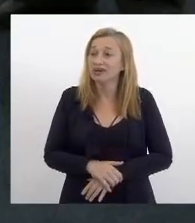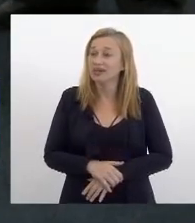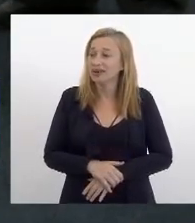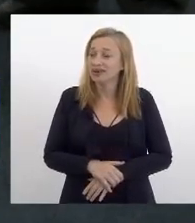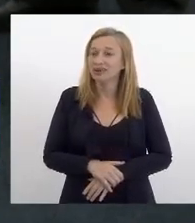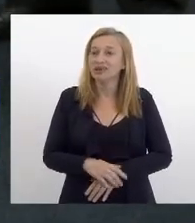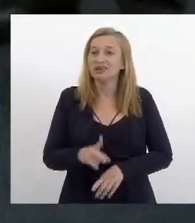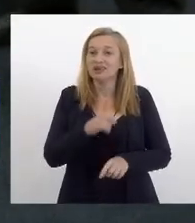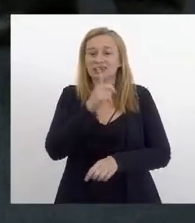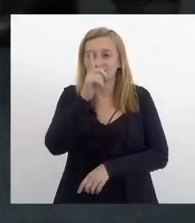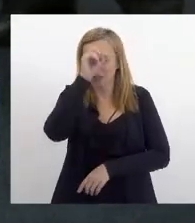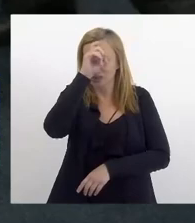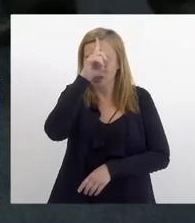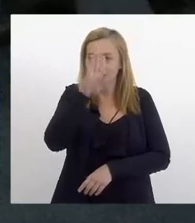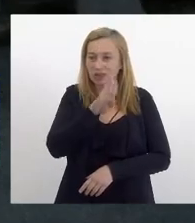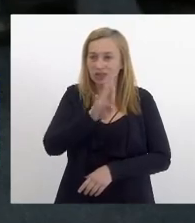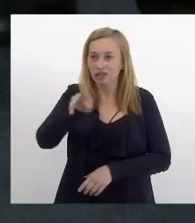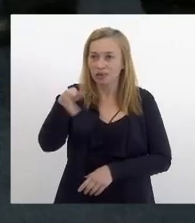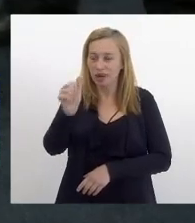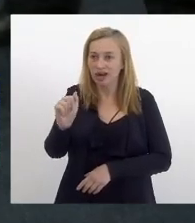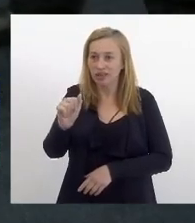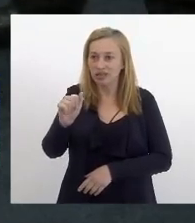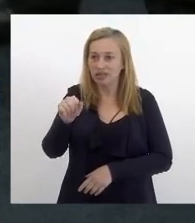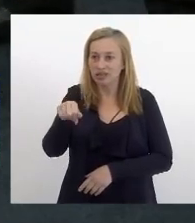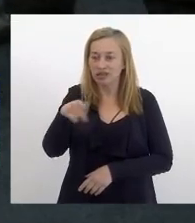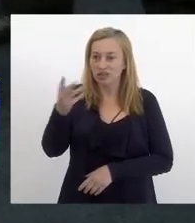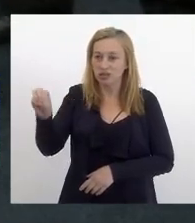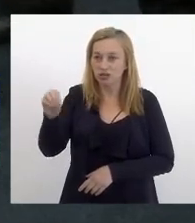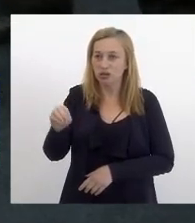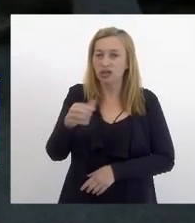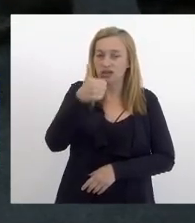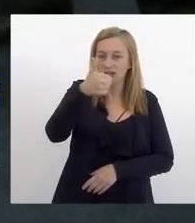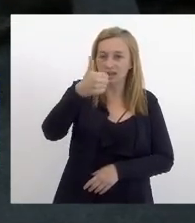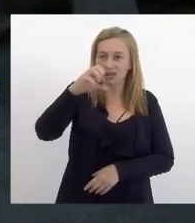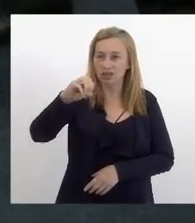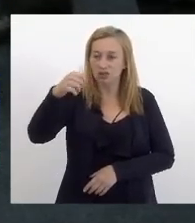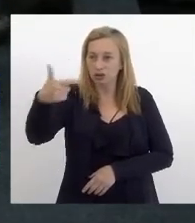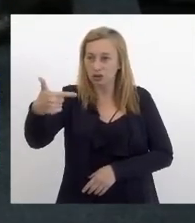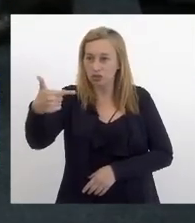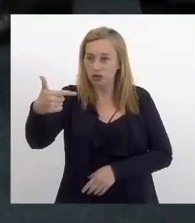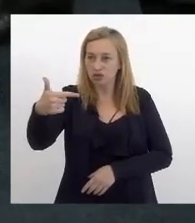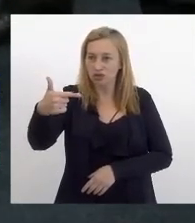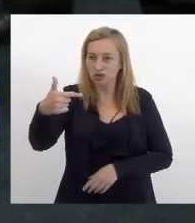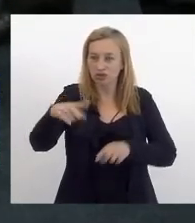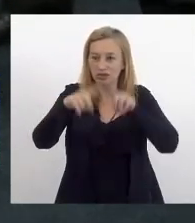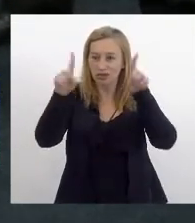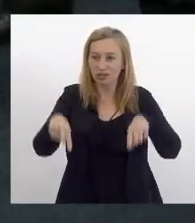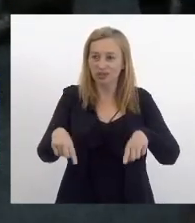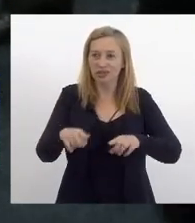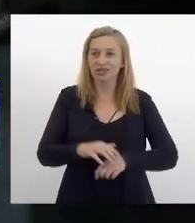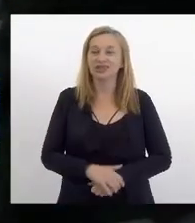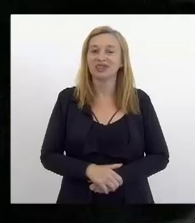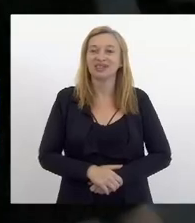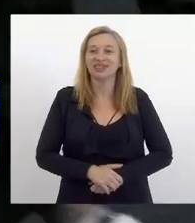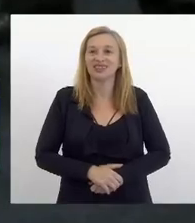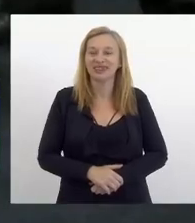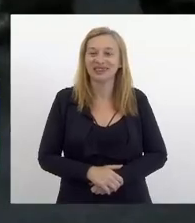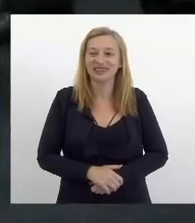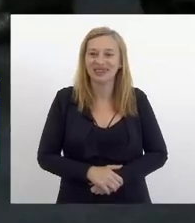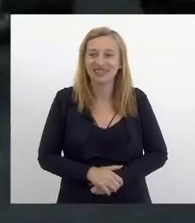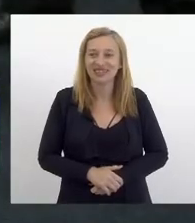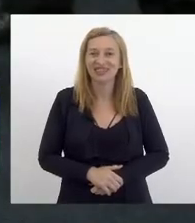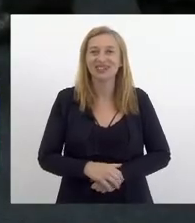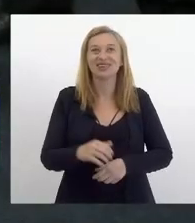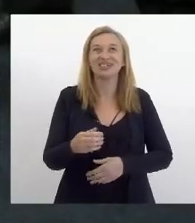hospital em Barco lá em Barra de São João os 102 funcionários fantasmas com ponto assinado e